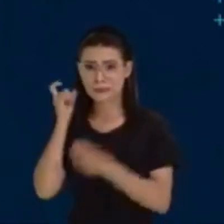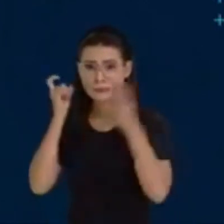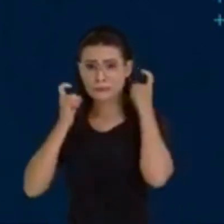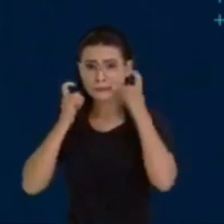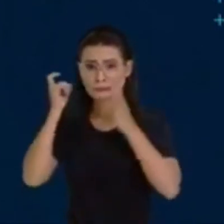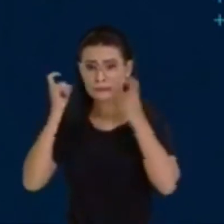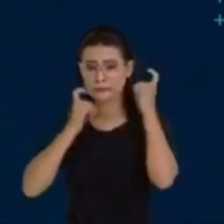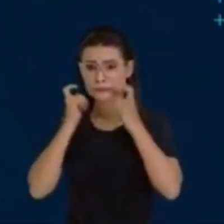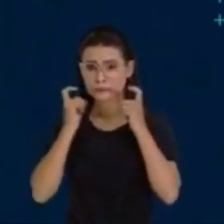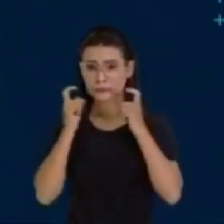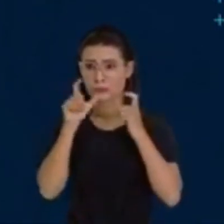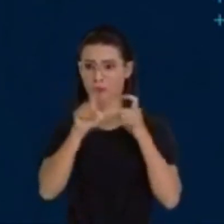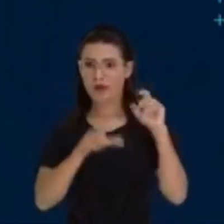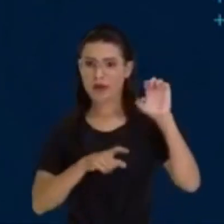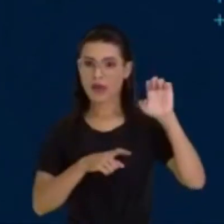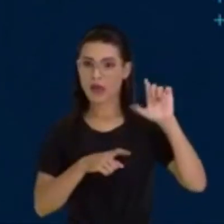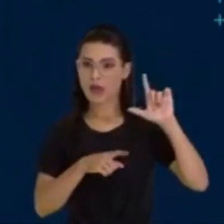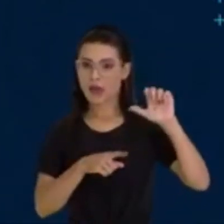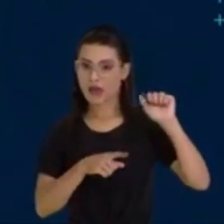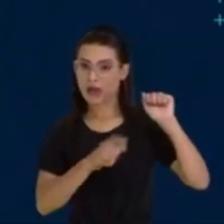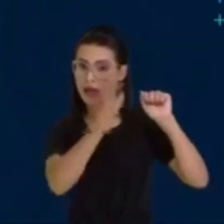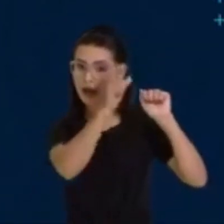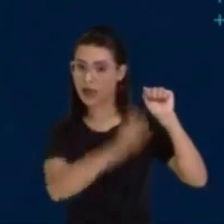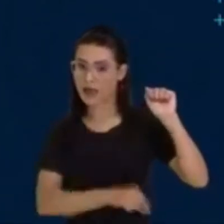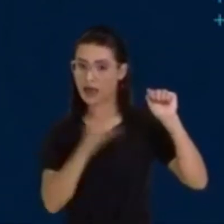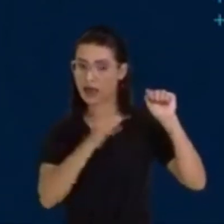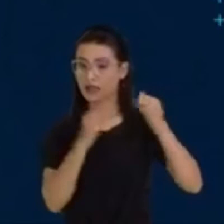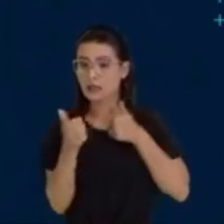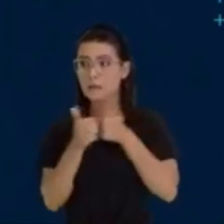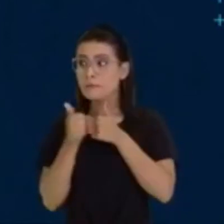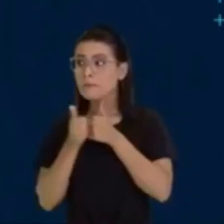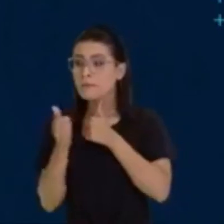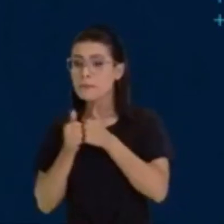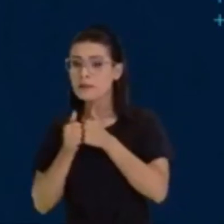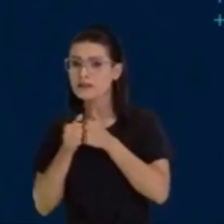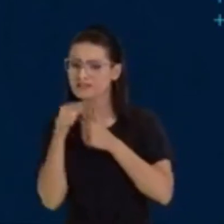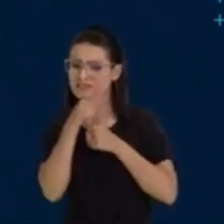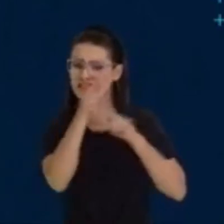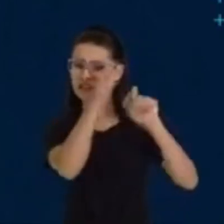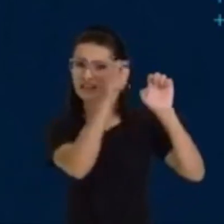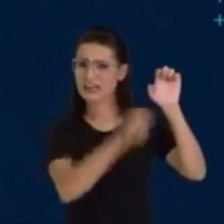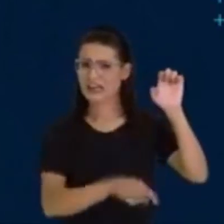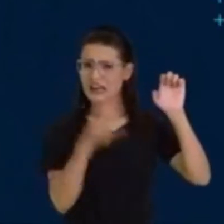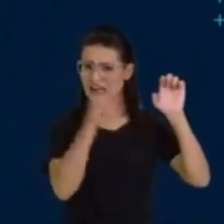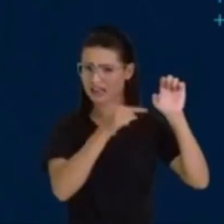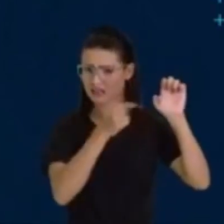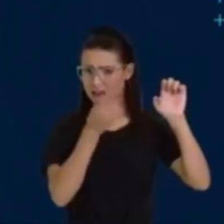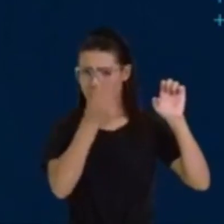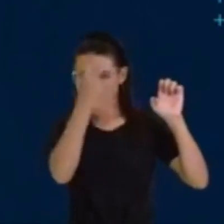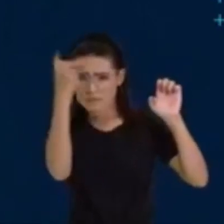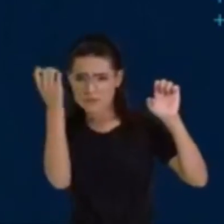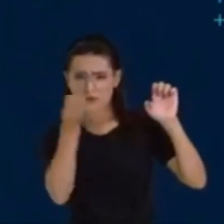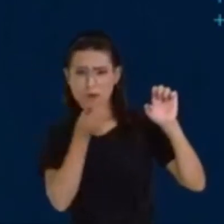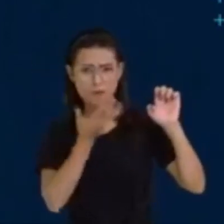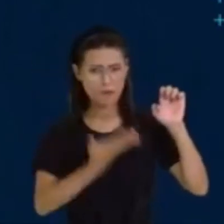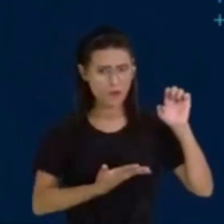possivelmente estar por perto, esse ser não poderia ser do bem. Portanto, quem